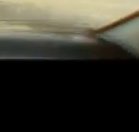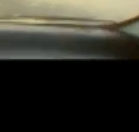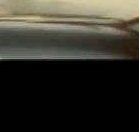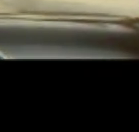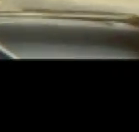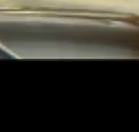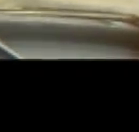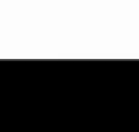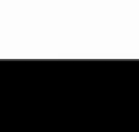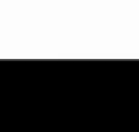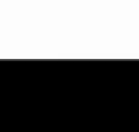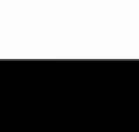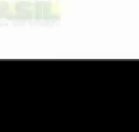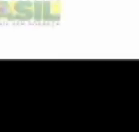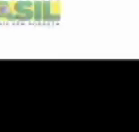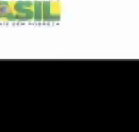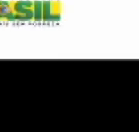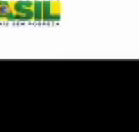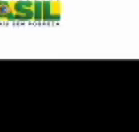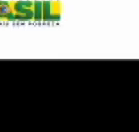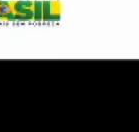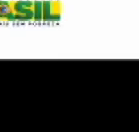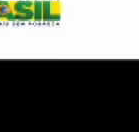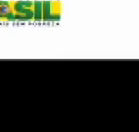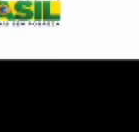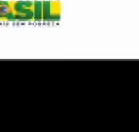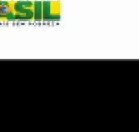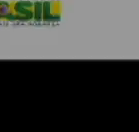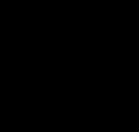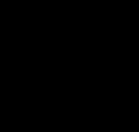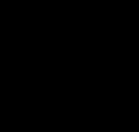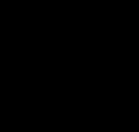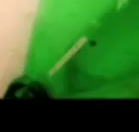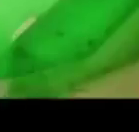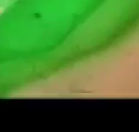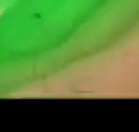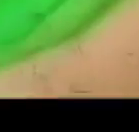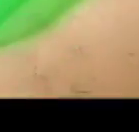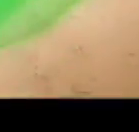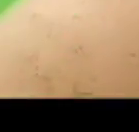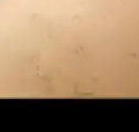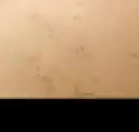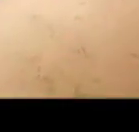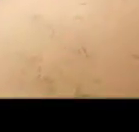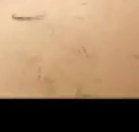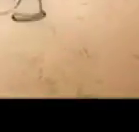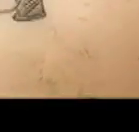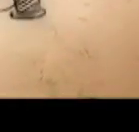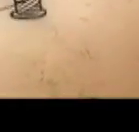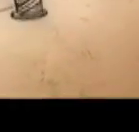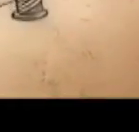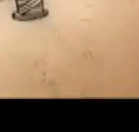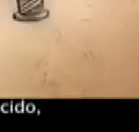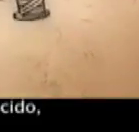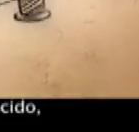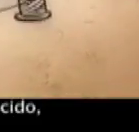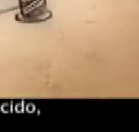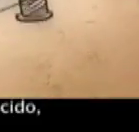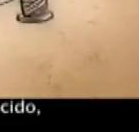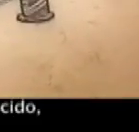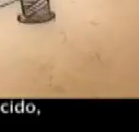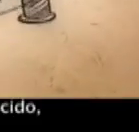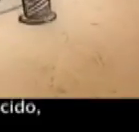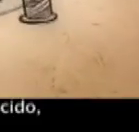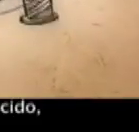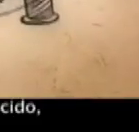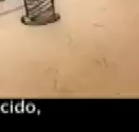Consciência no trânsito. Um pacto pela vida. Era uma vez uma garrafa pet. Veio a